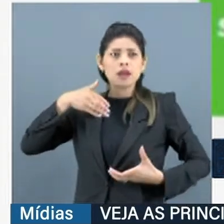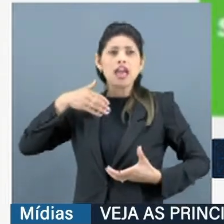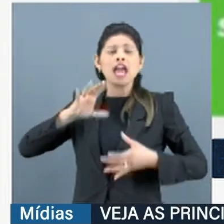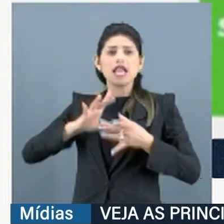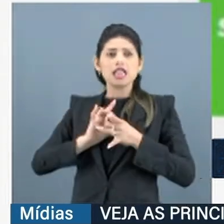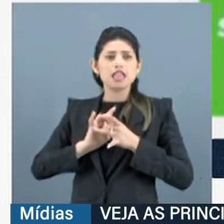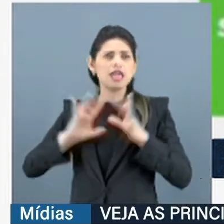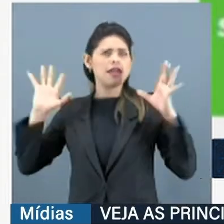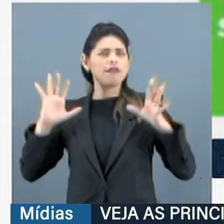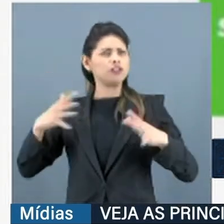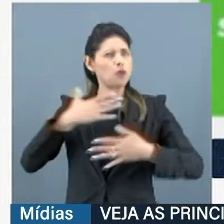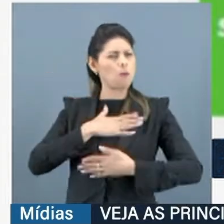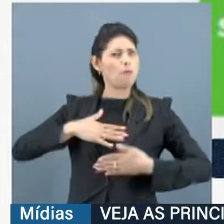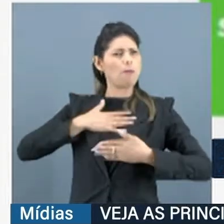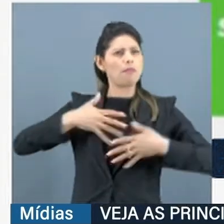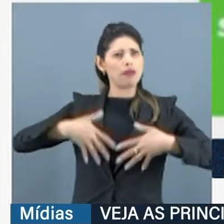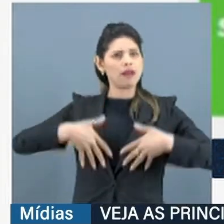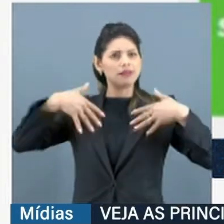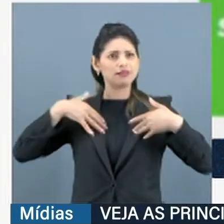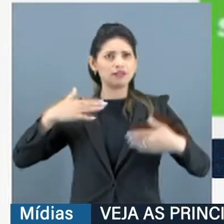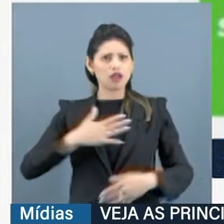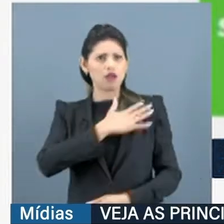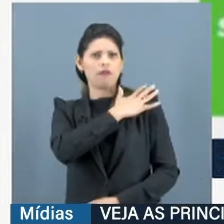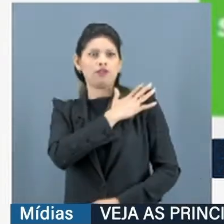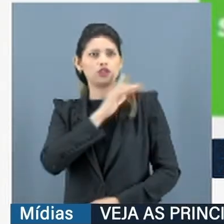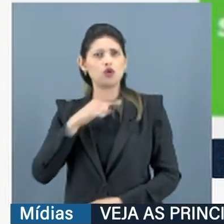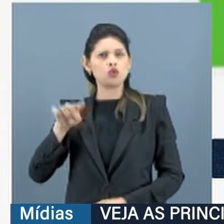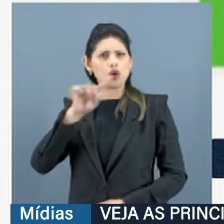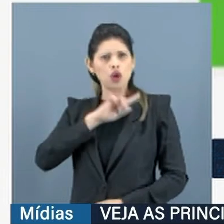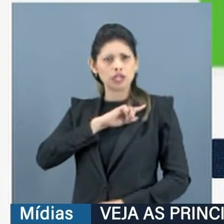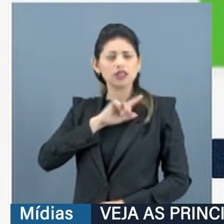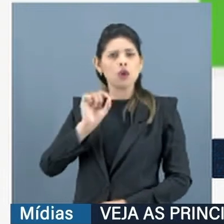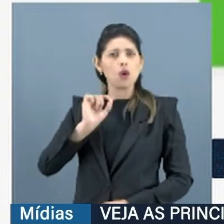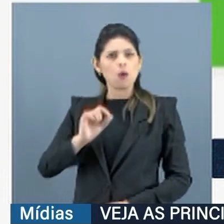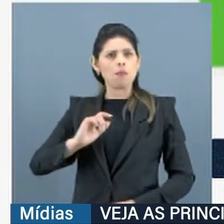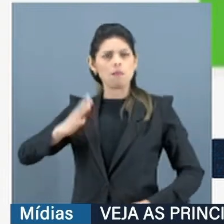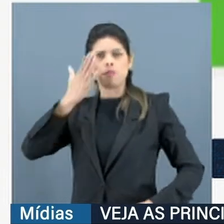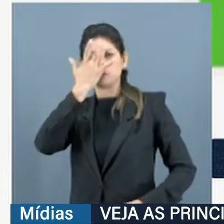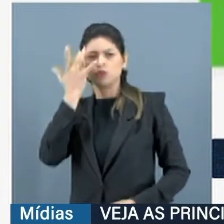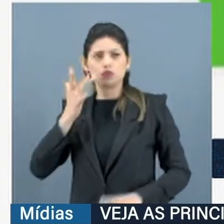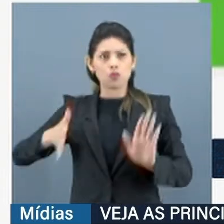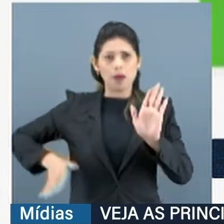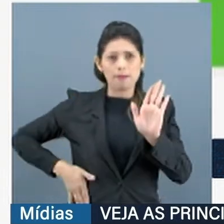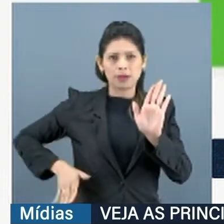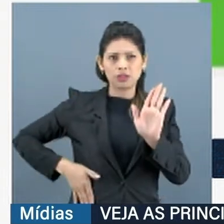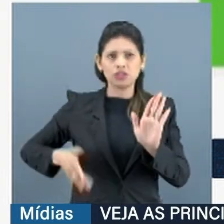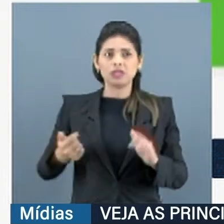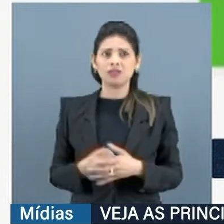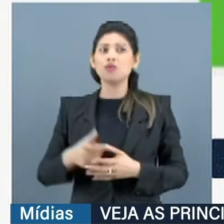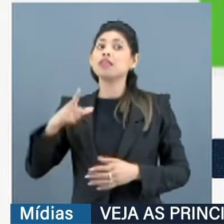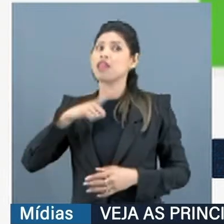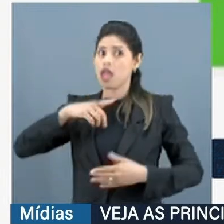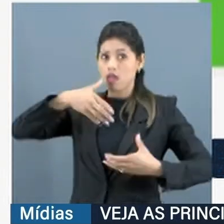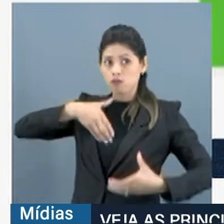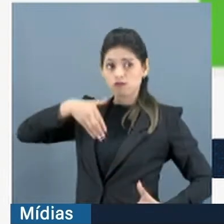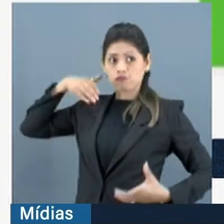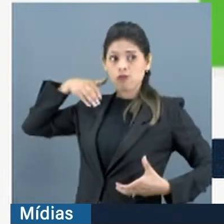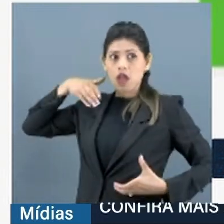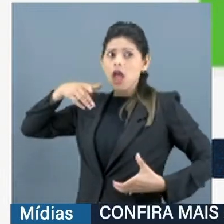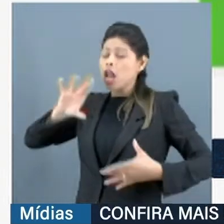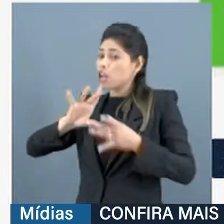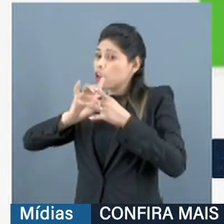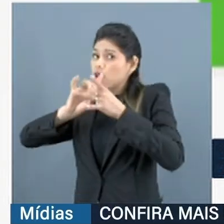à pátria. Não nos deixem sair como bandidos dessa situação. Muito fuzil à disposição. Não